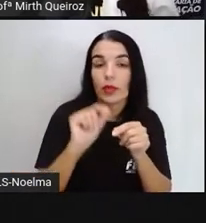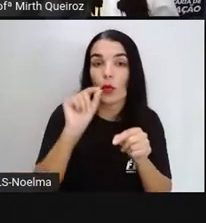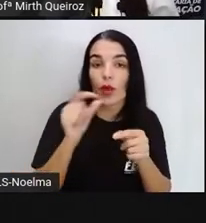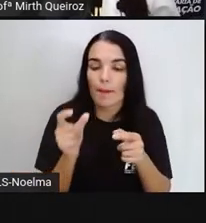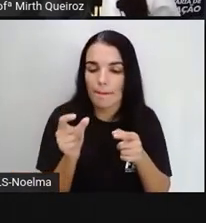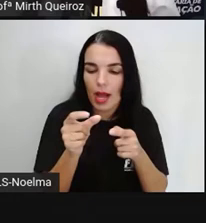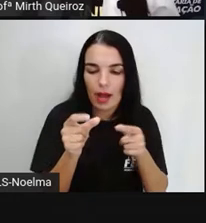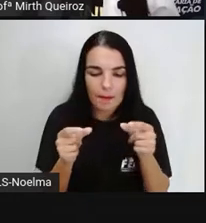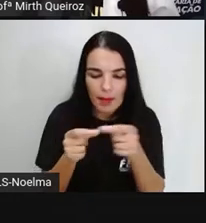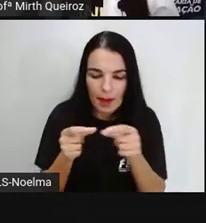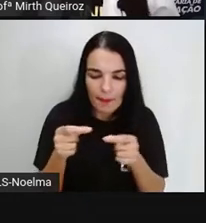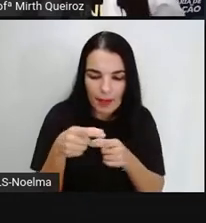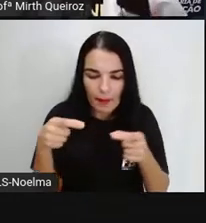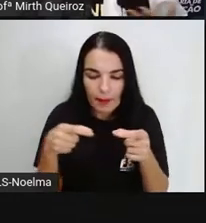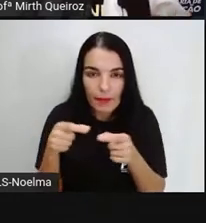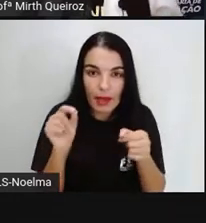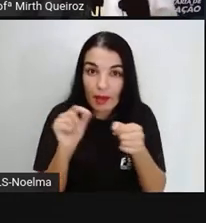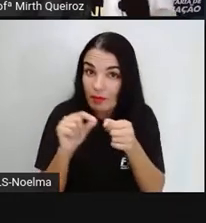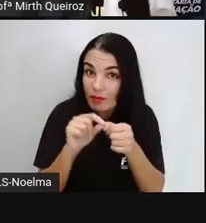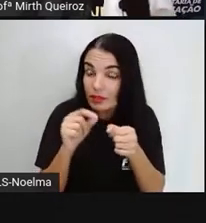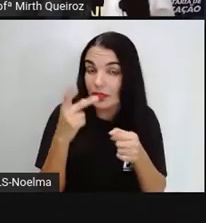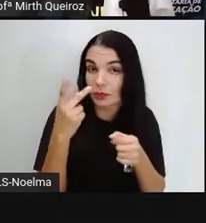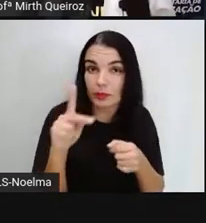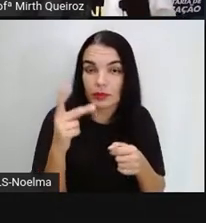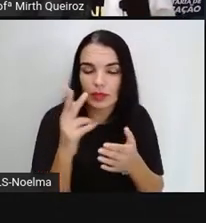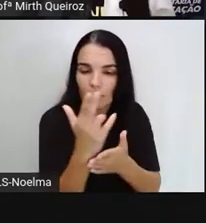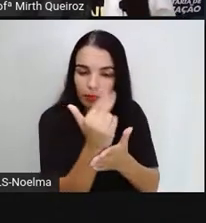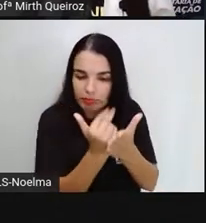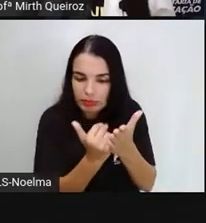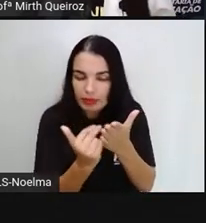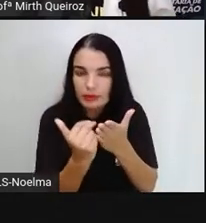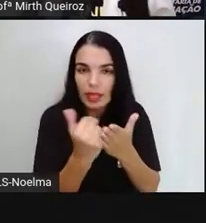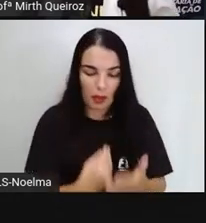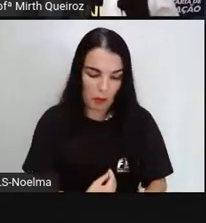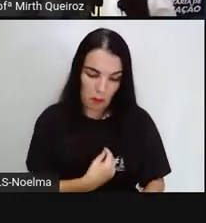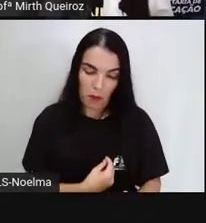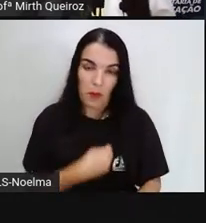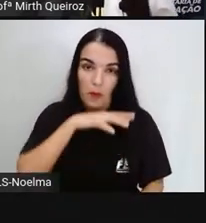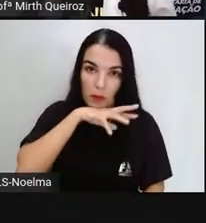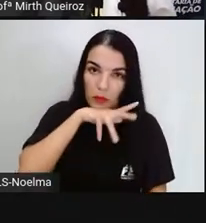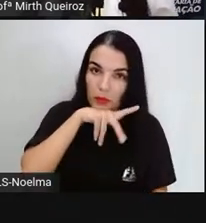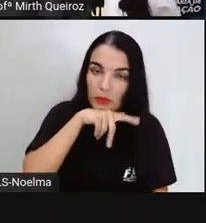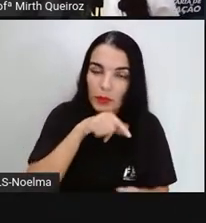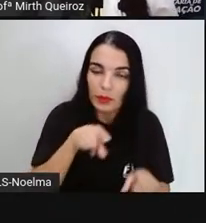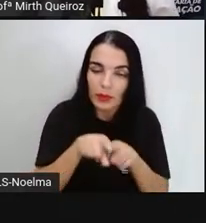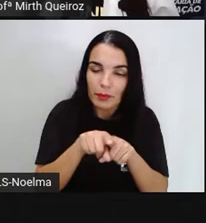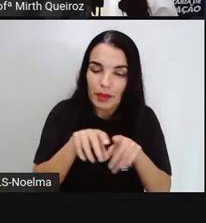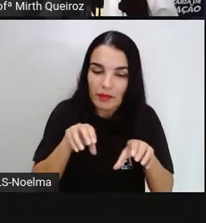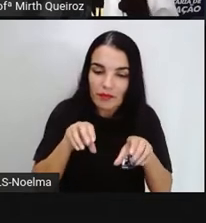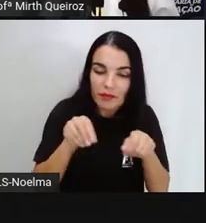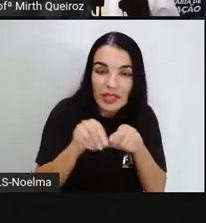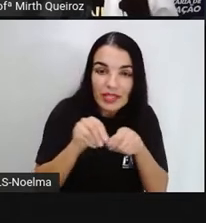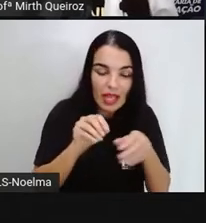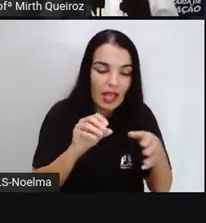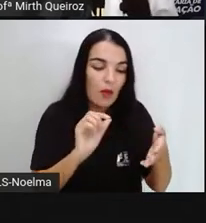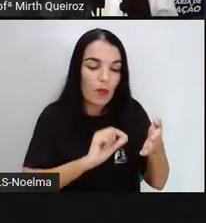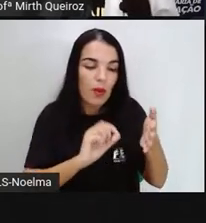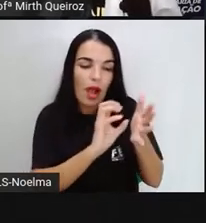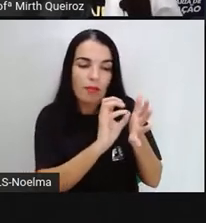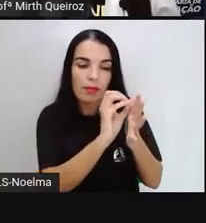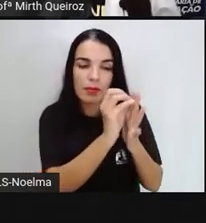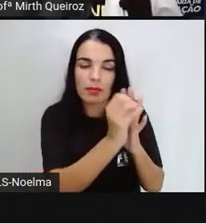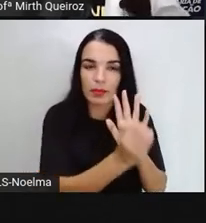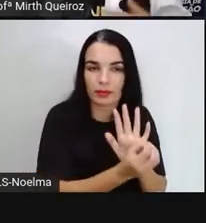tangram para poder montar esses seres vivos e formar uma cadeia alimentar.